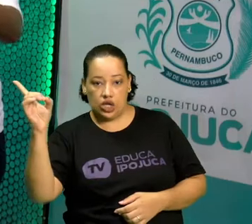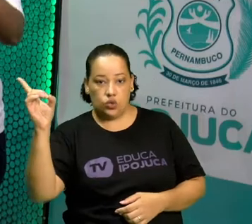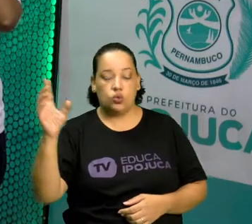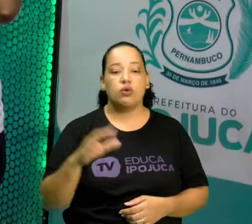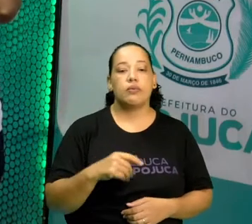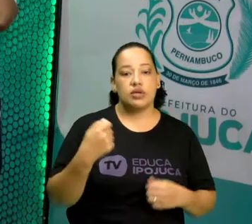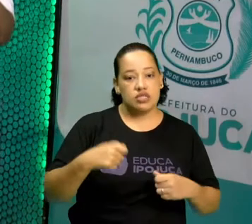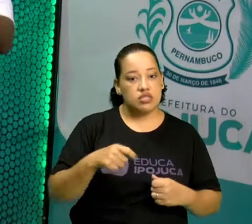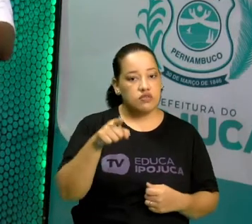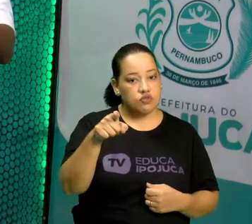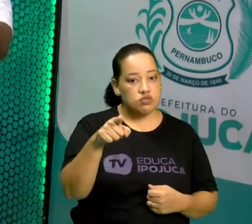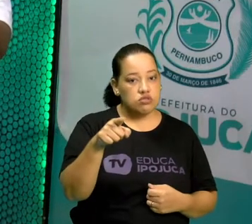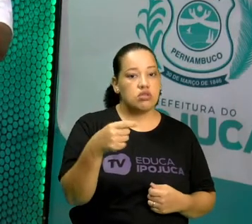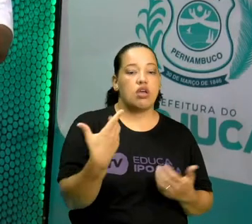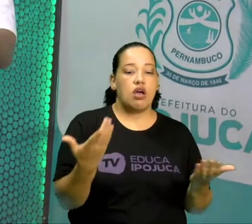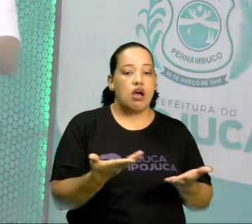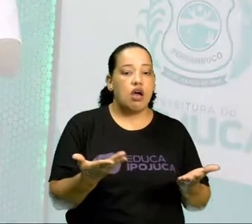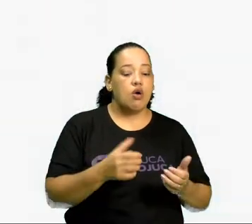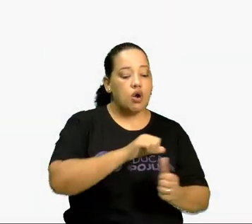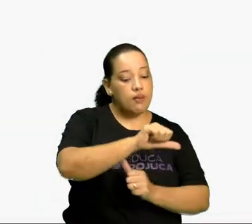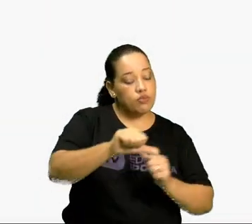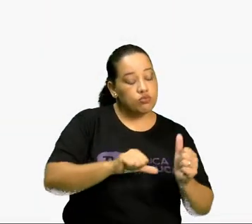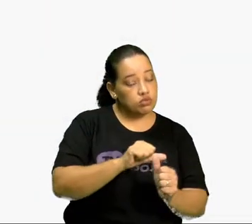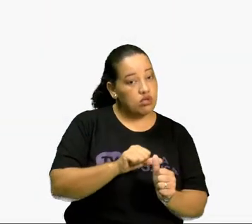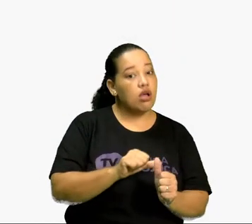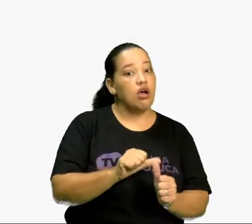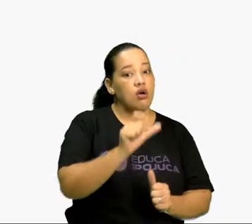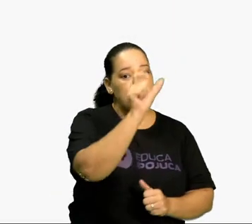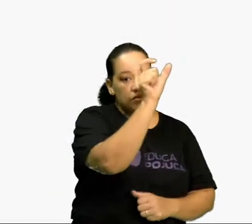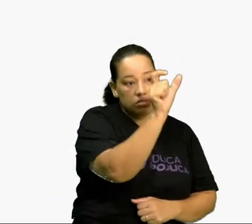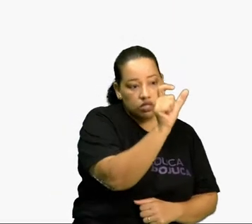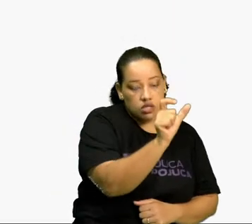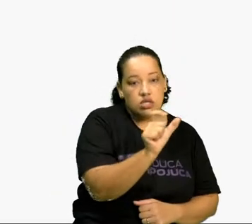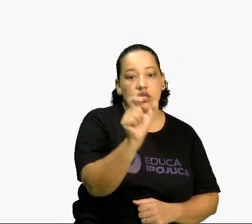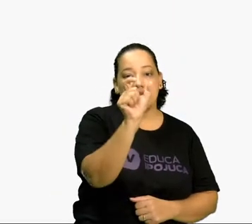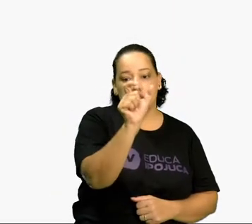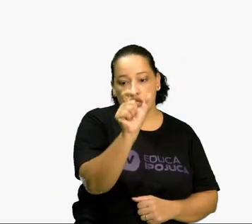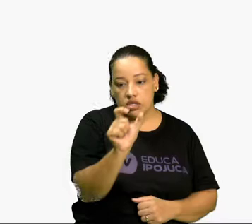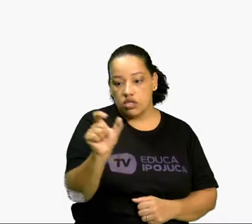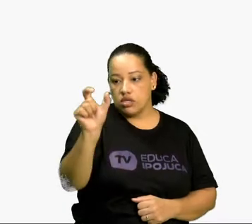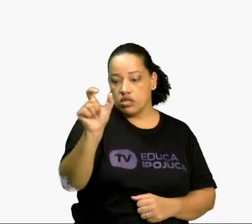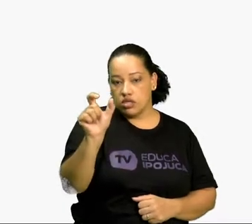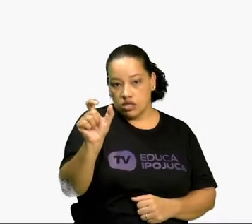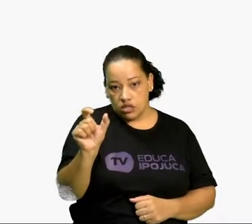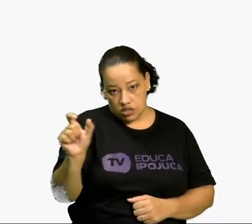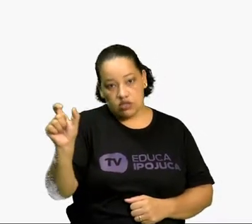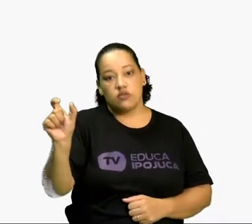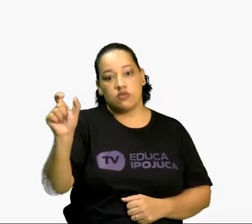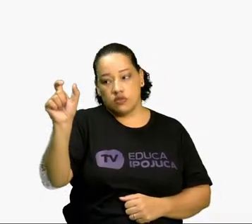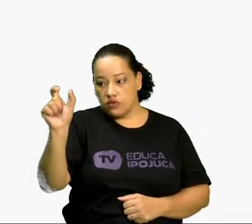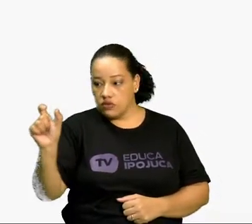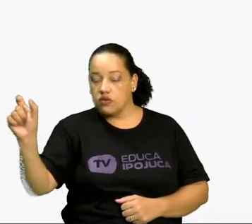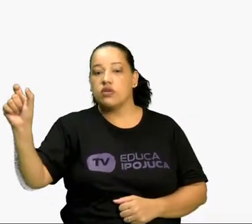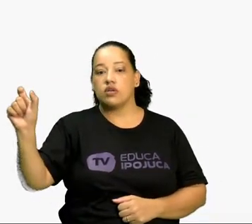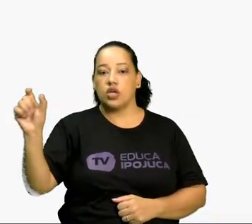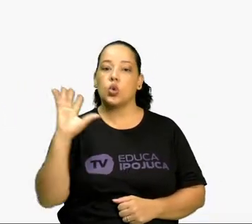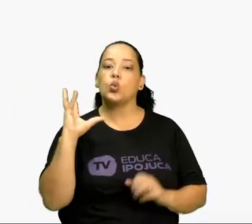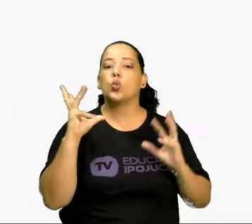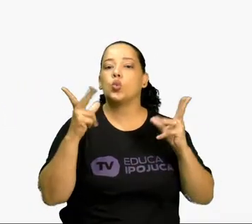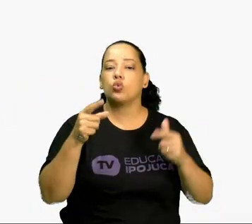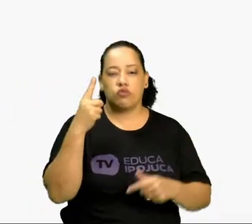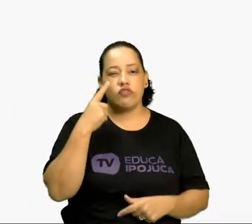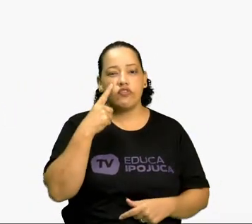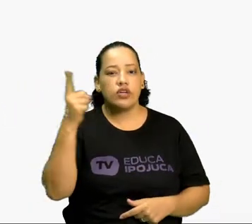sua caneta e mova a vírgula em direção ao lado direito. Todas as casas. Acompanhe comigo.